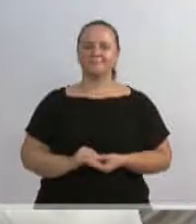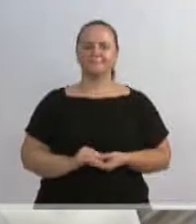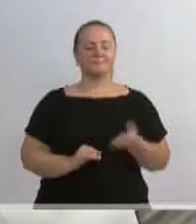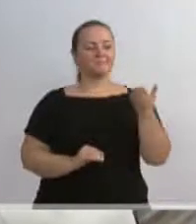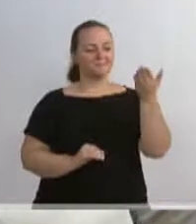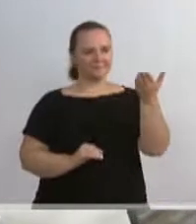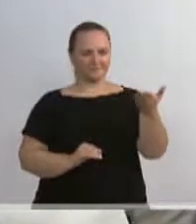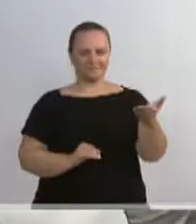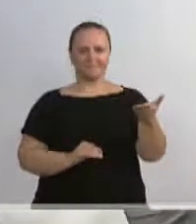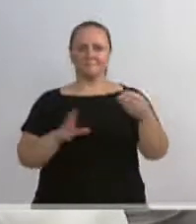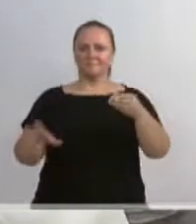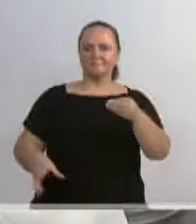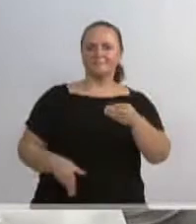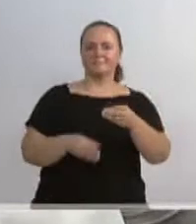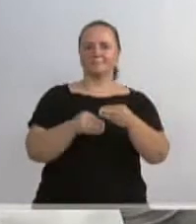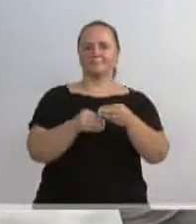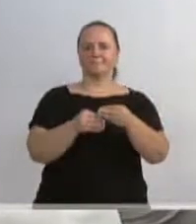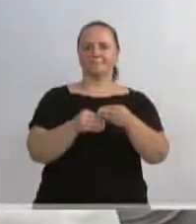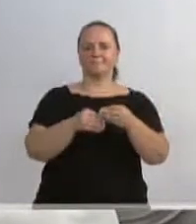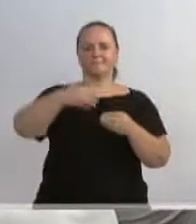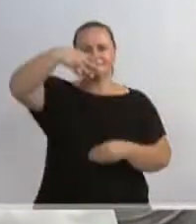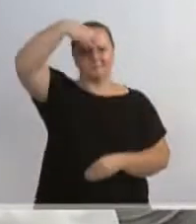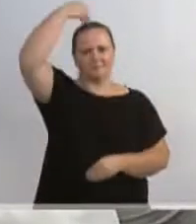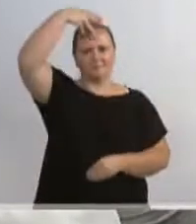vereador Alexandre Matias.